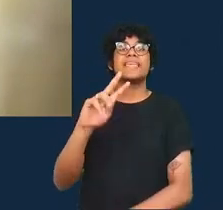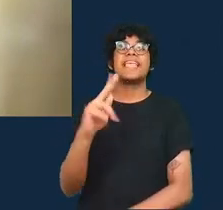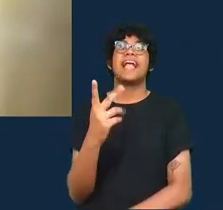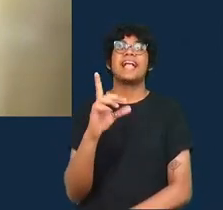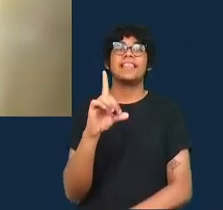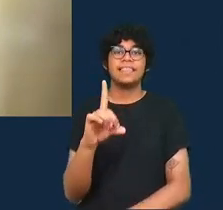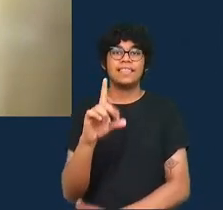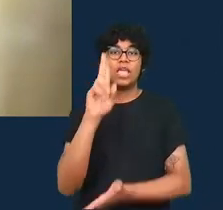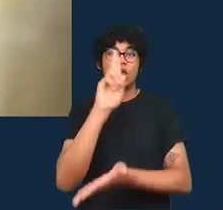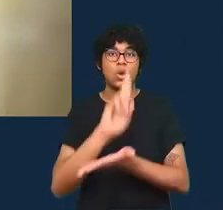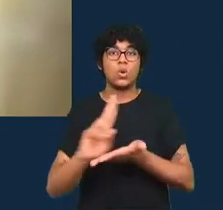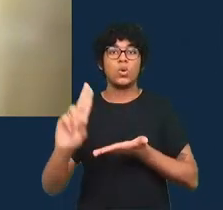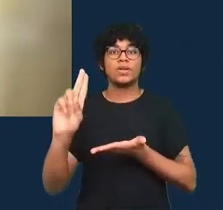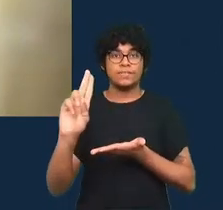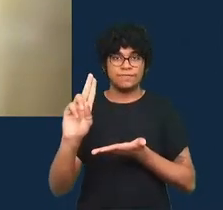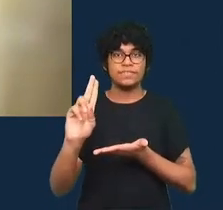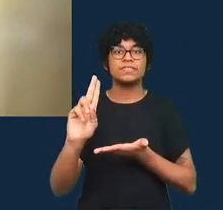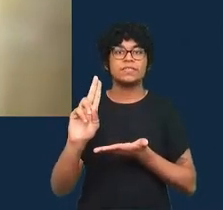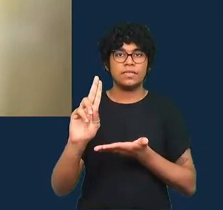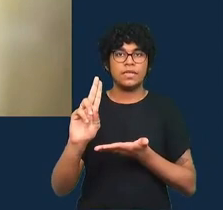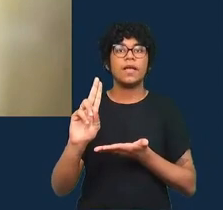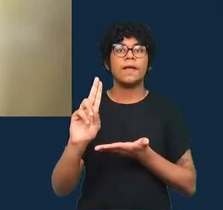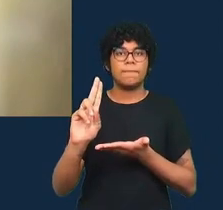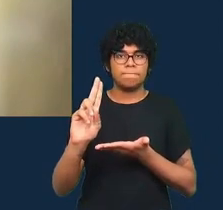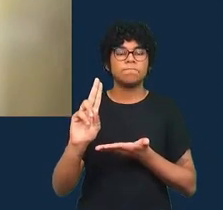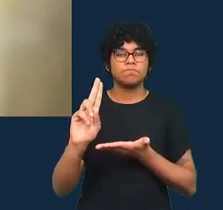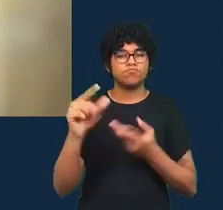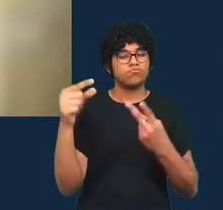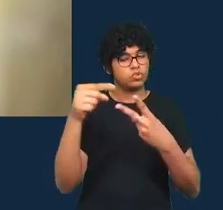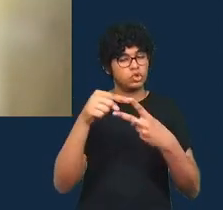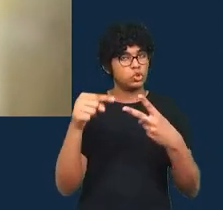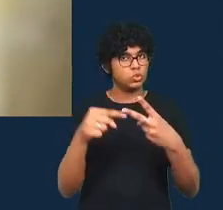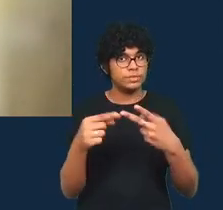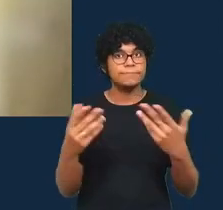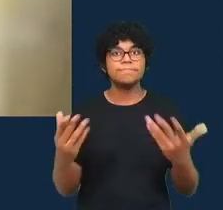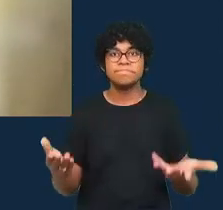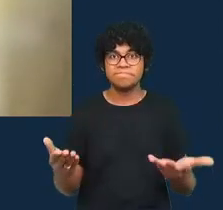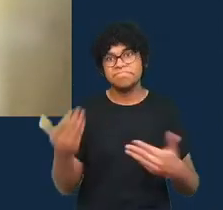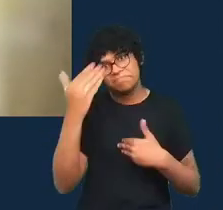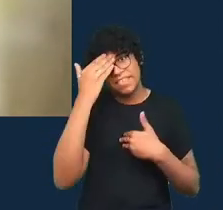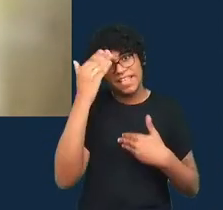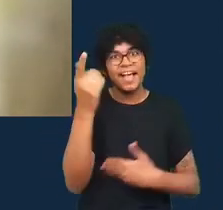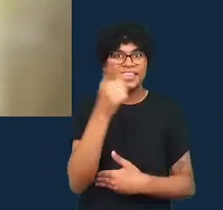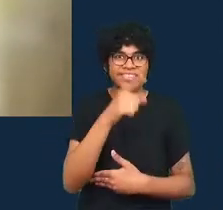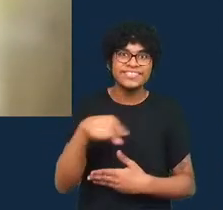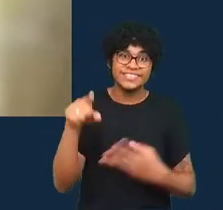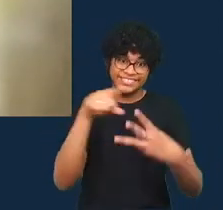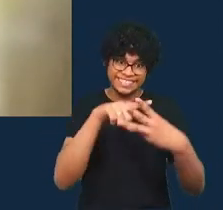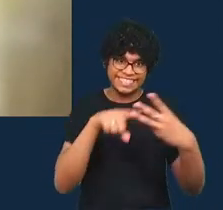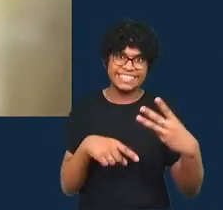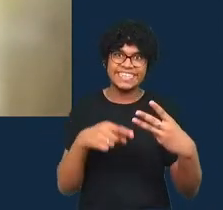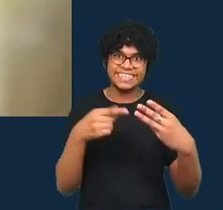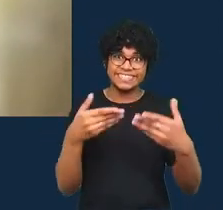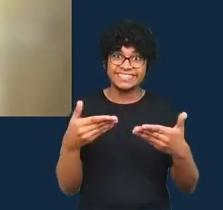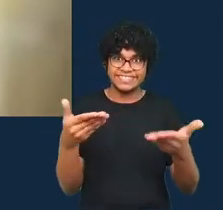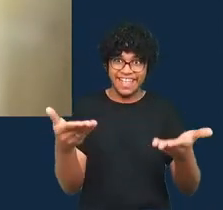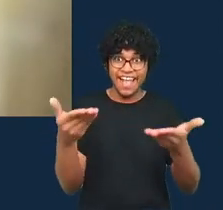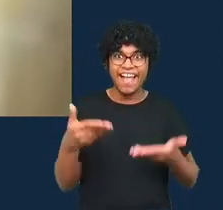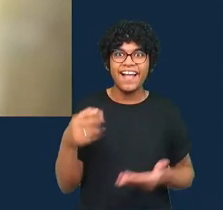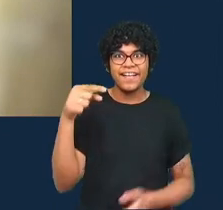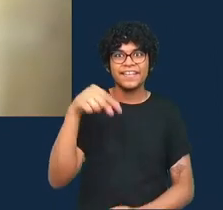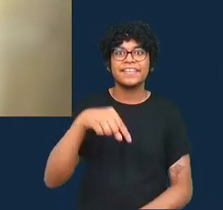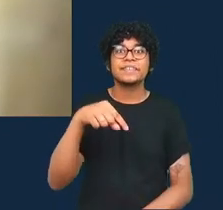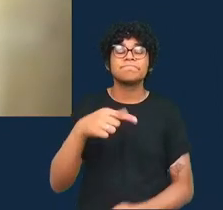Universidade de Groningen e na Universidade de Ghent. Muito obrigada por estarem conosco. Antes de